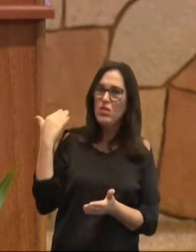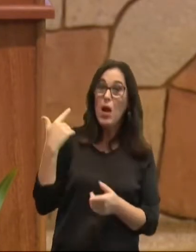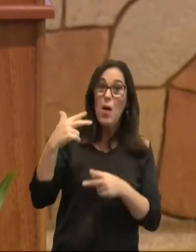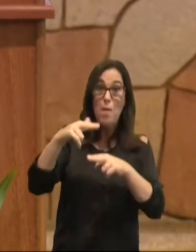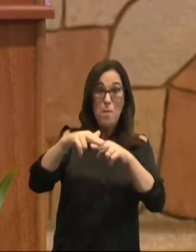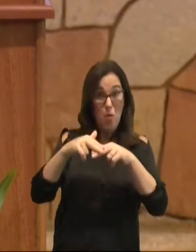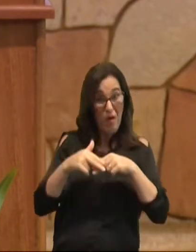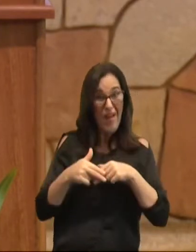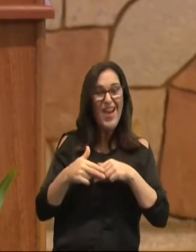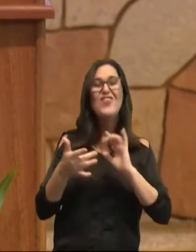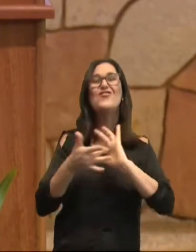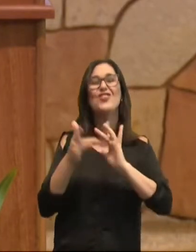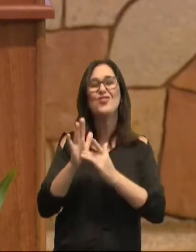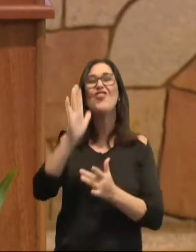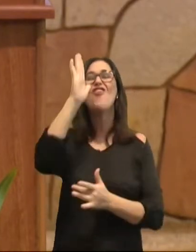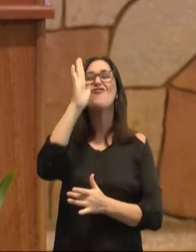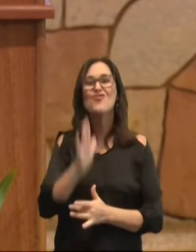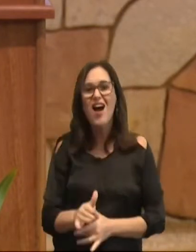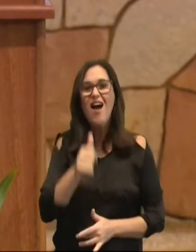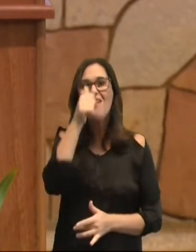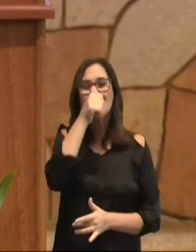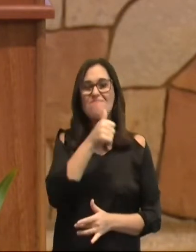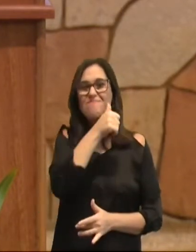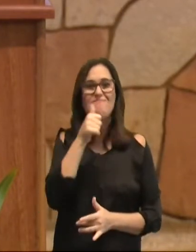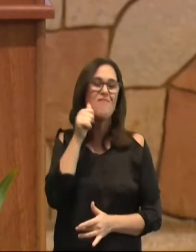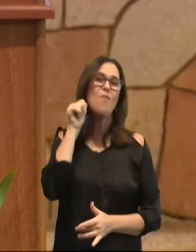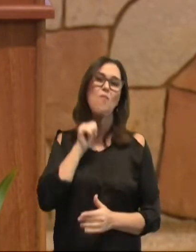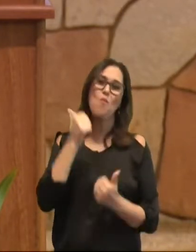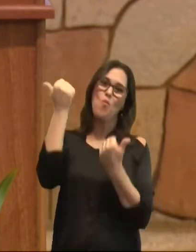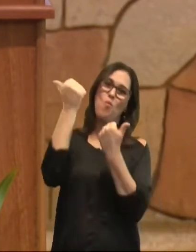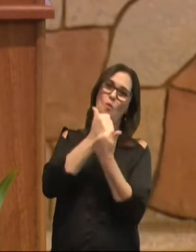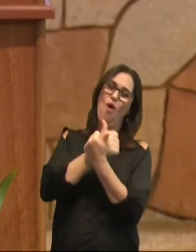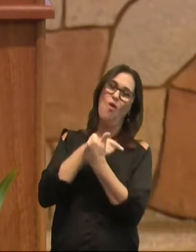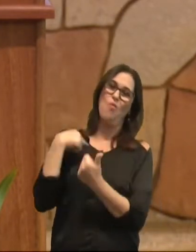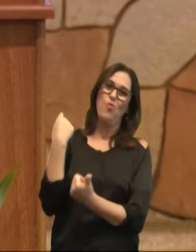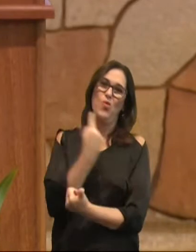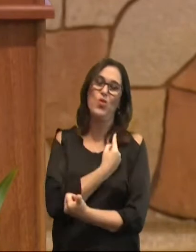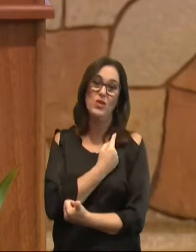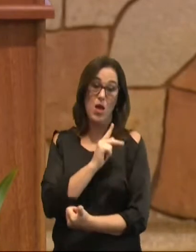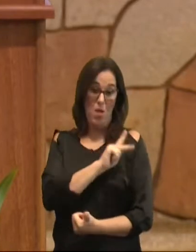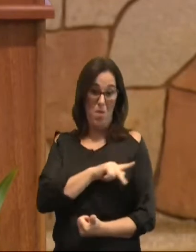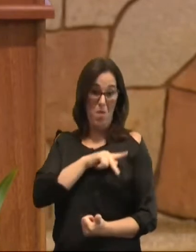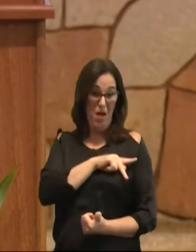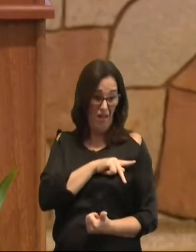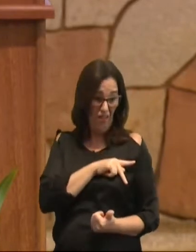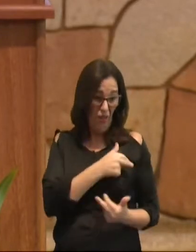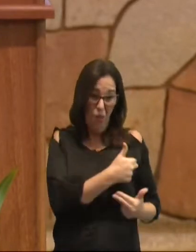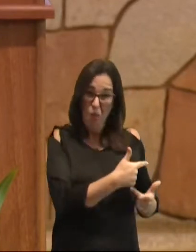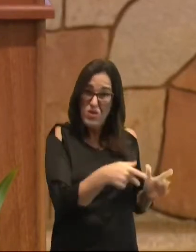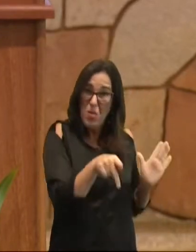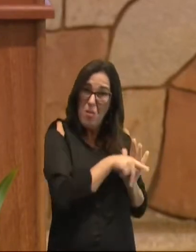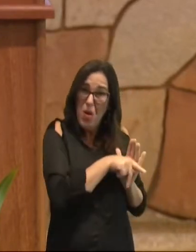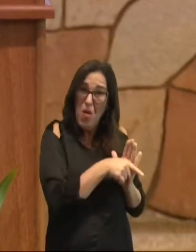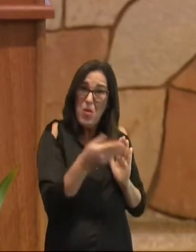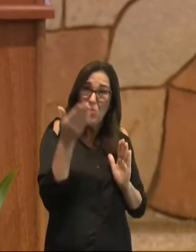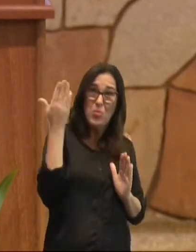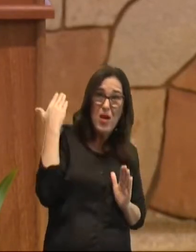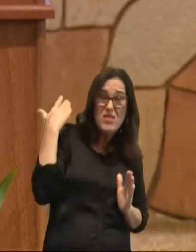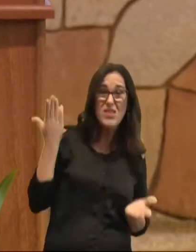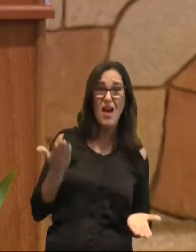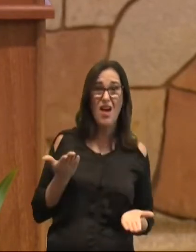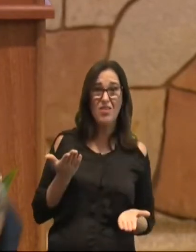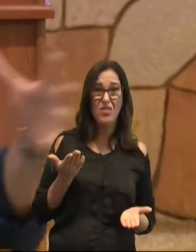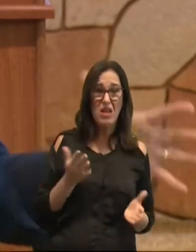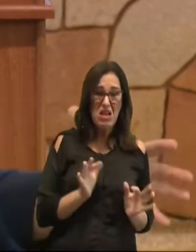causa do sacrifício de Jesus. É isso aqui que Paulo chama de rudimentos, rudimentos da